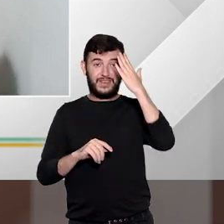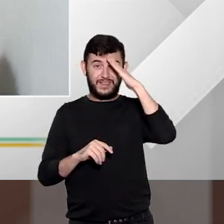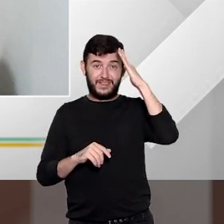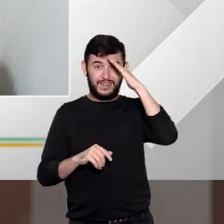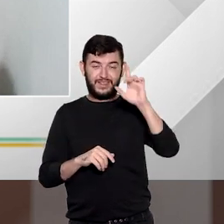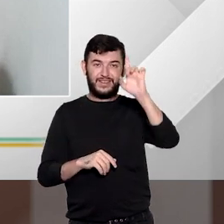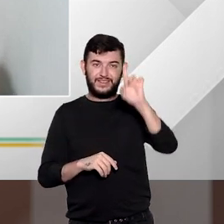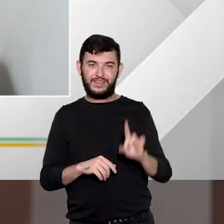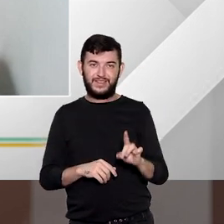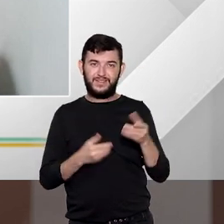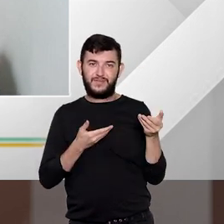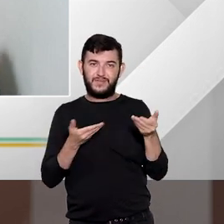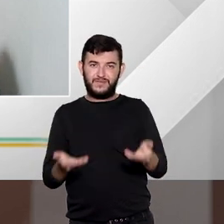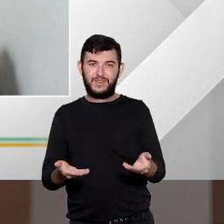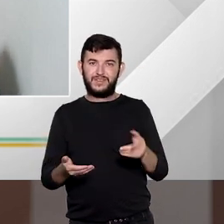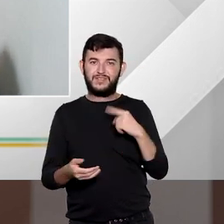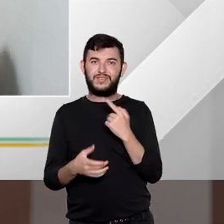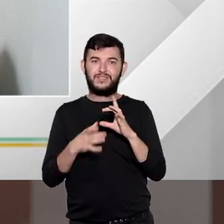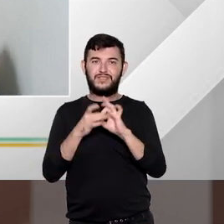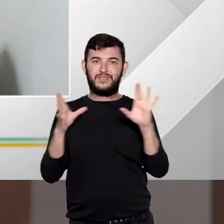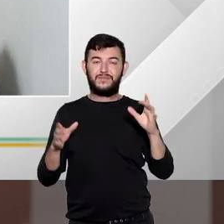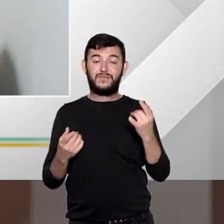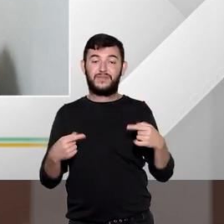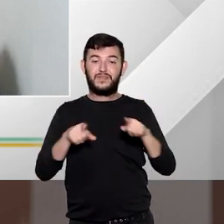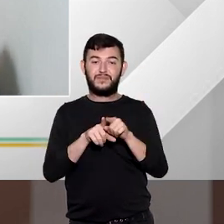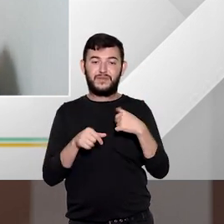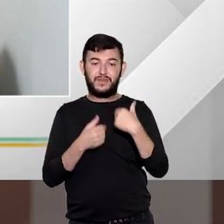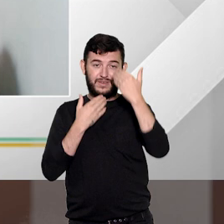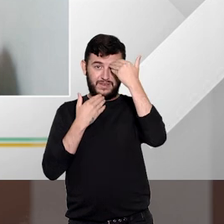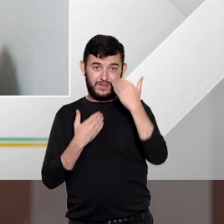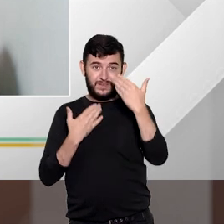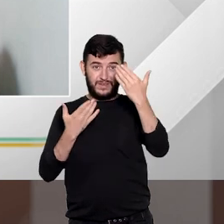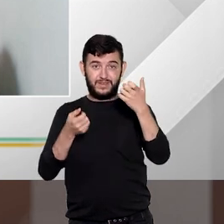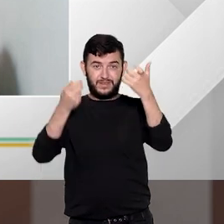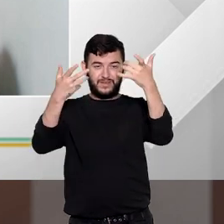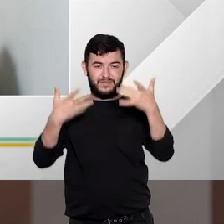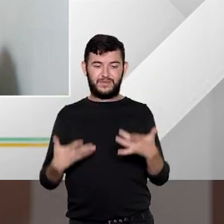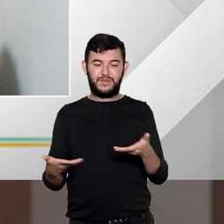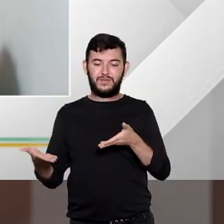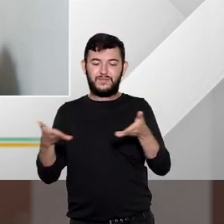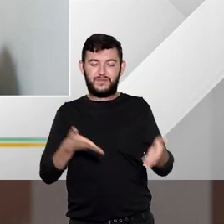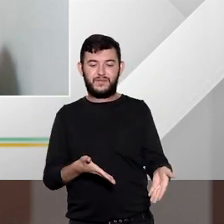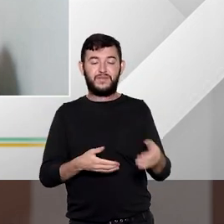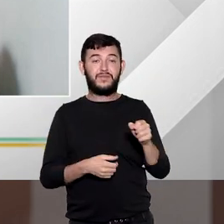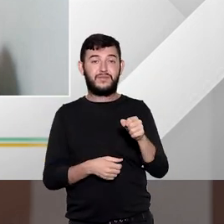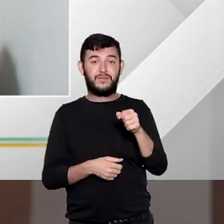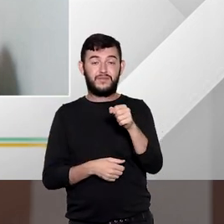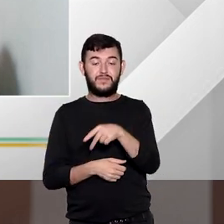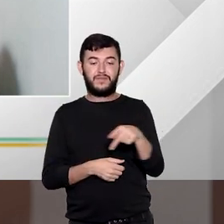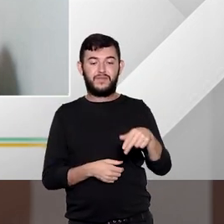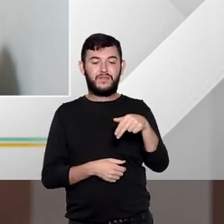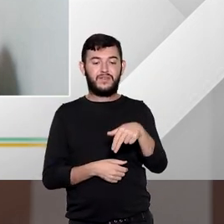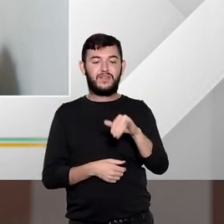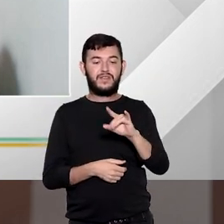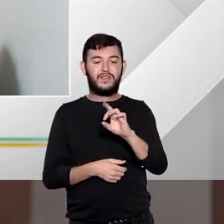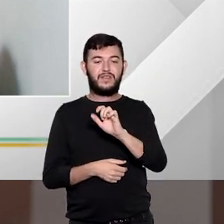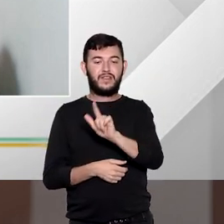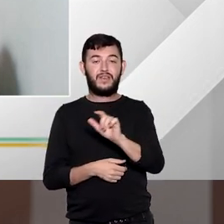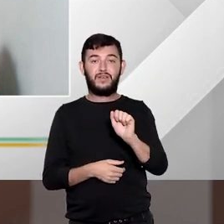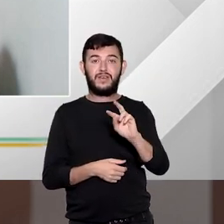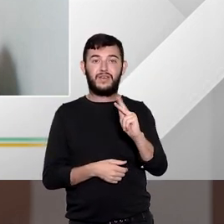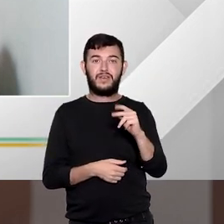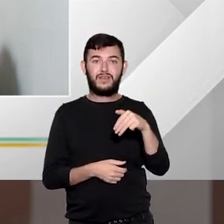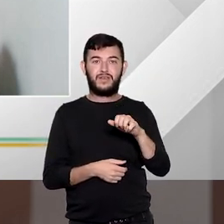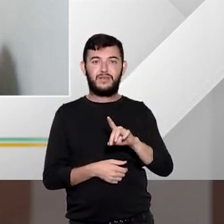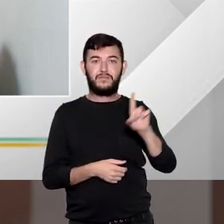à disposição muito obrigada então eu também agradeço os esclarecimentos e a participação do professor Nidal Armad aqui